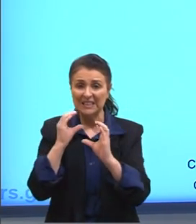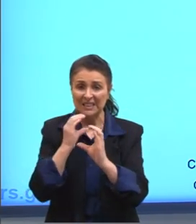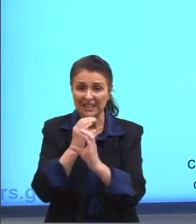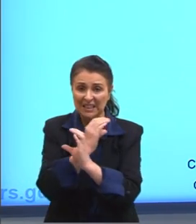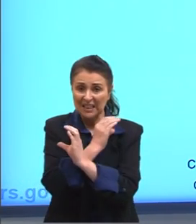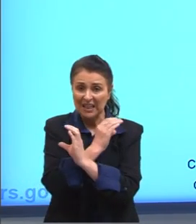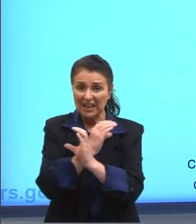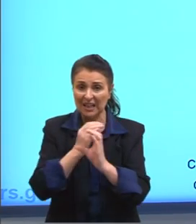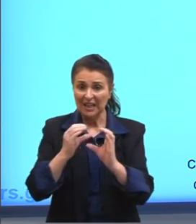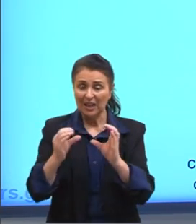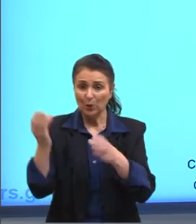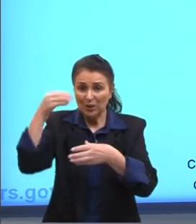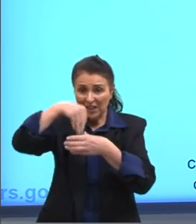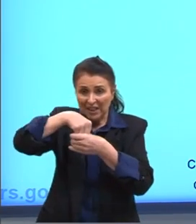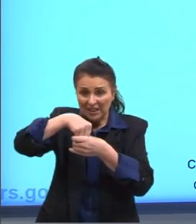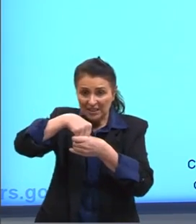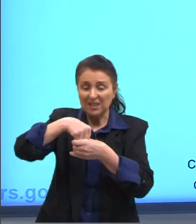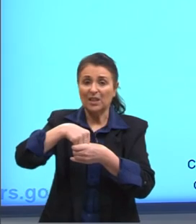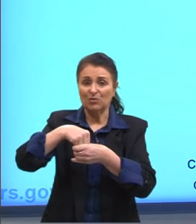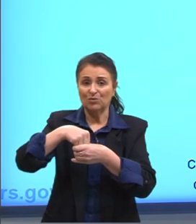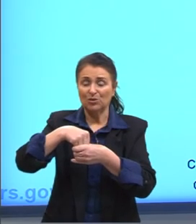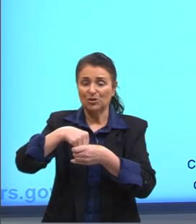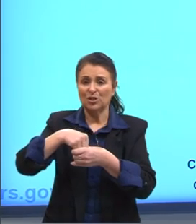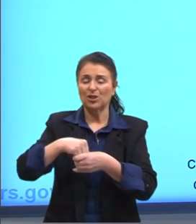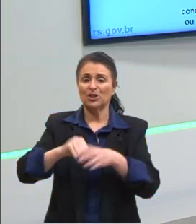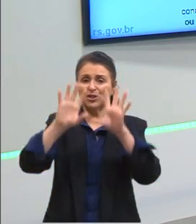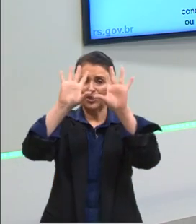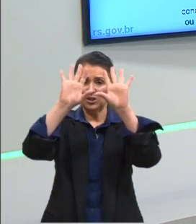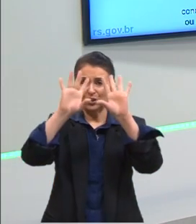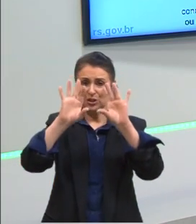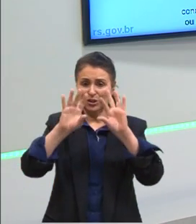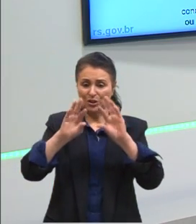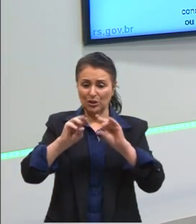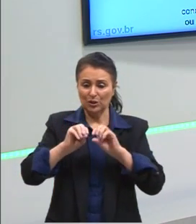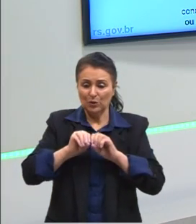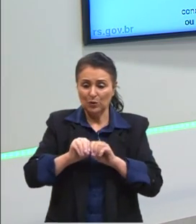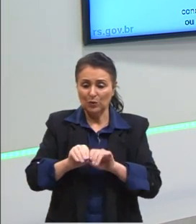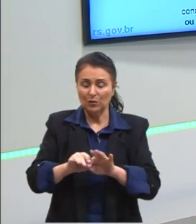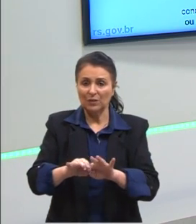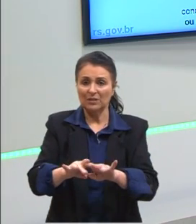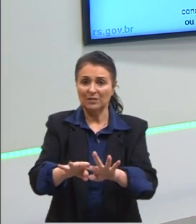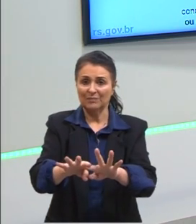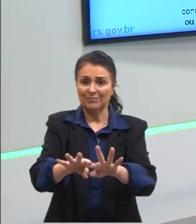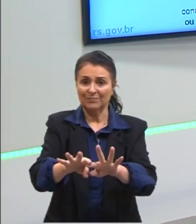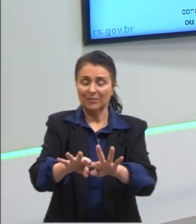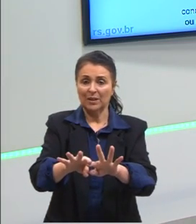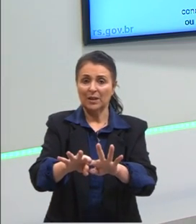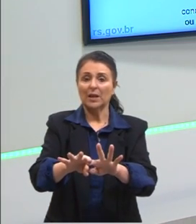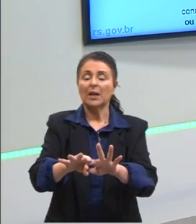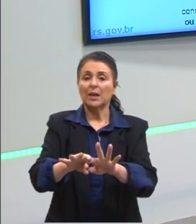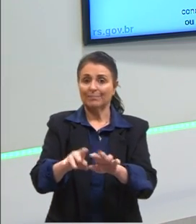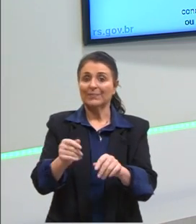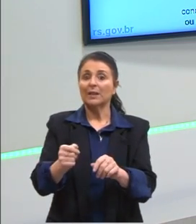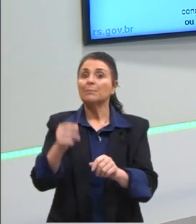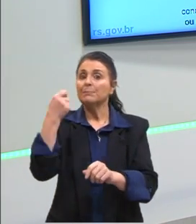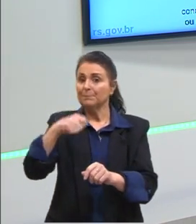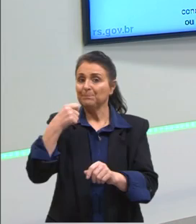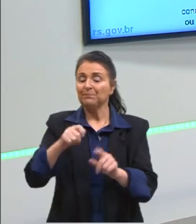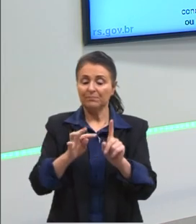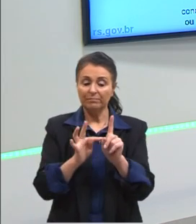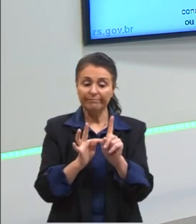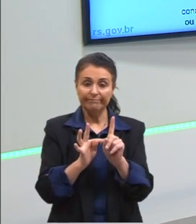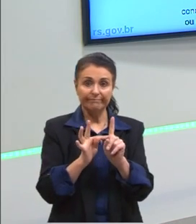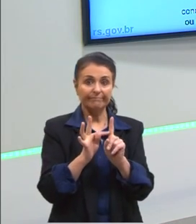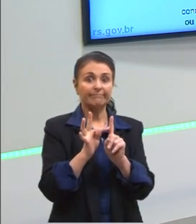condensação, tá? Quer dizer que ele é um fluido, então, que ele vai condensar, né? A uma alta temperatura, muito alta, tá?